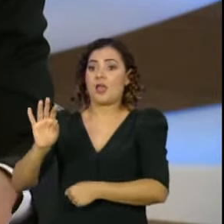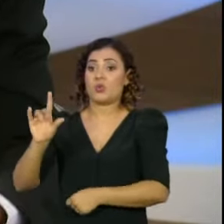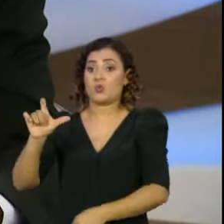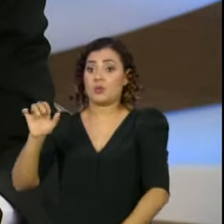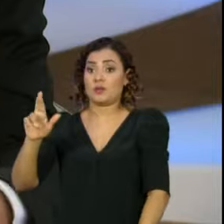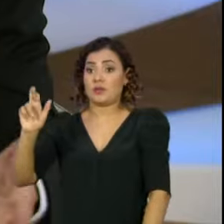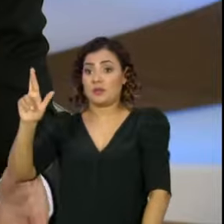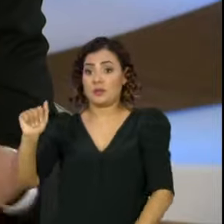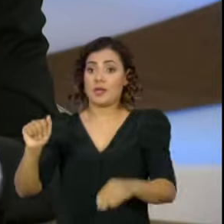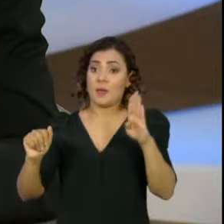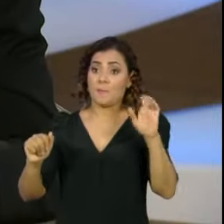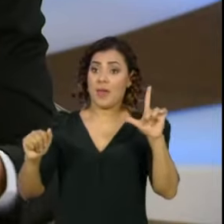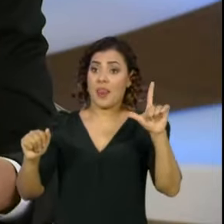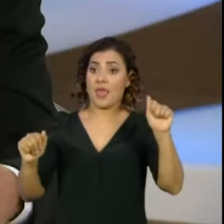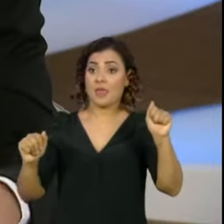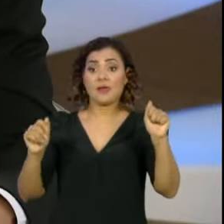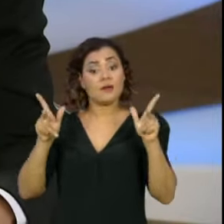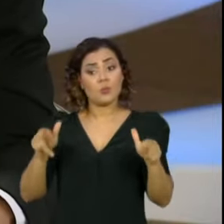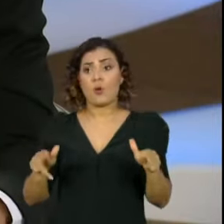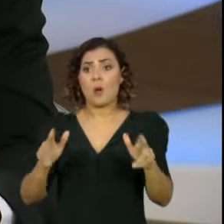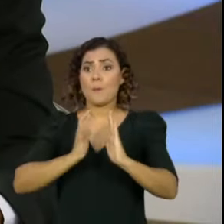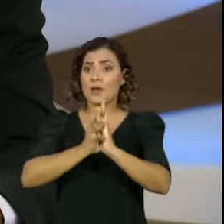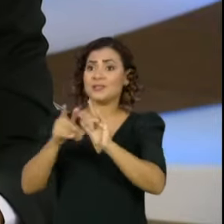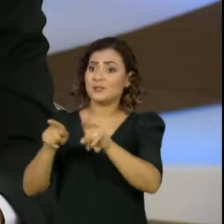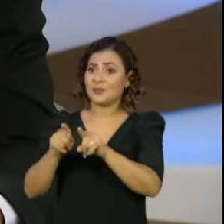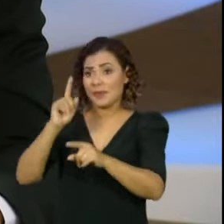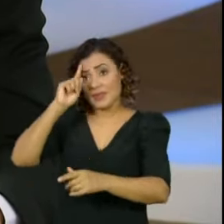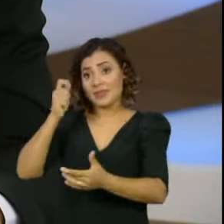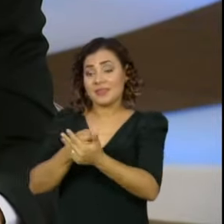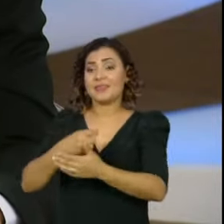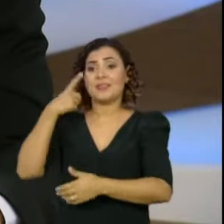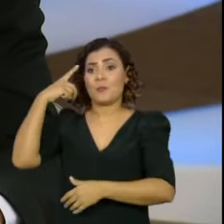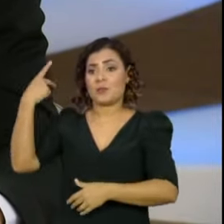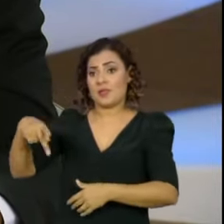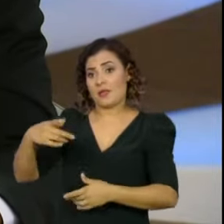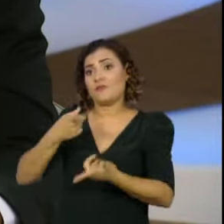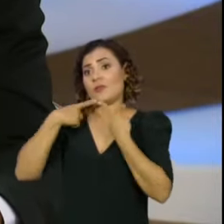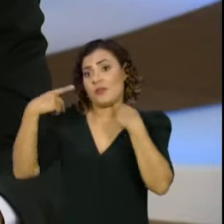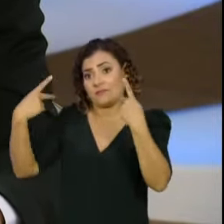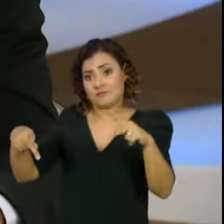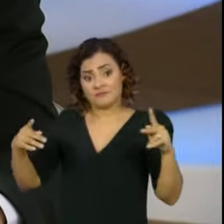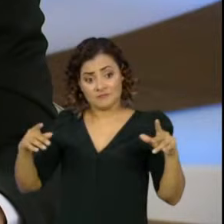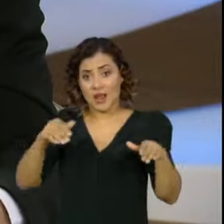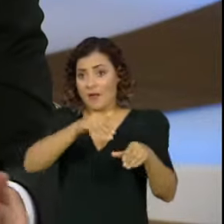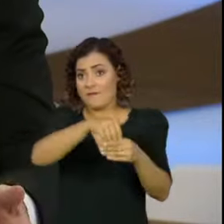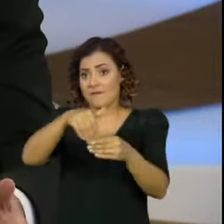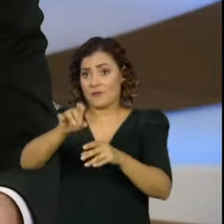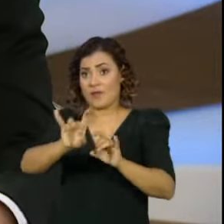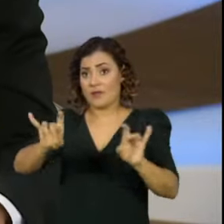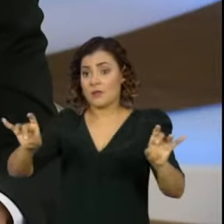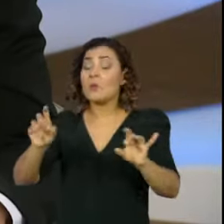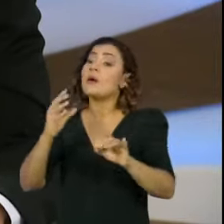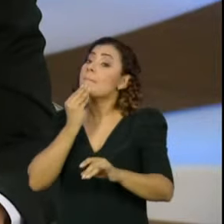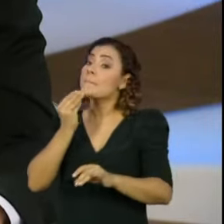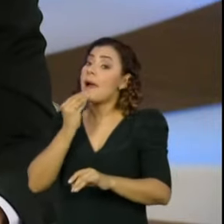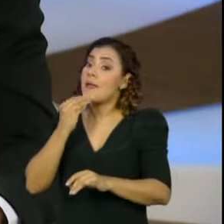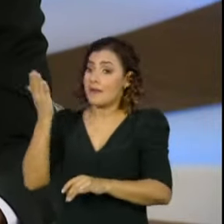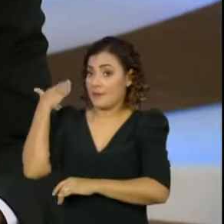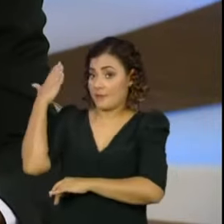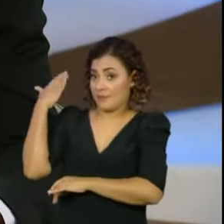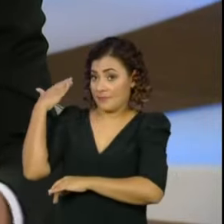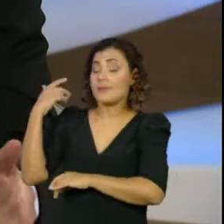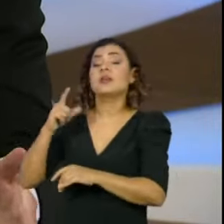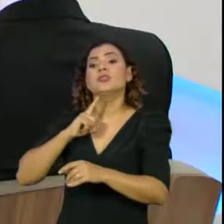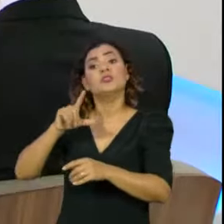candidato Baleia Rossi, foi a opção que os próprios deputados desejavam. E o presidente Rodrigo Maia, naquele instante, tinha uma opção